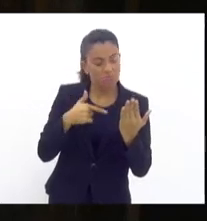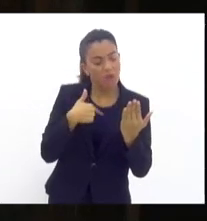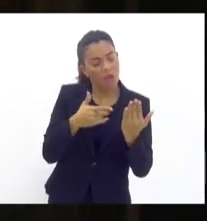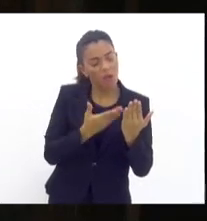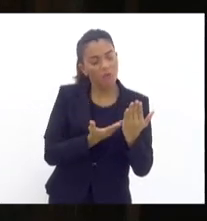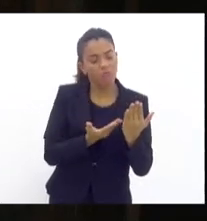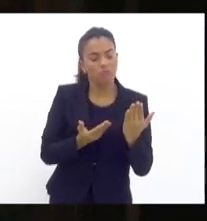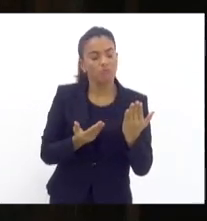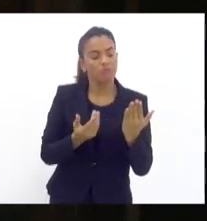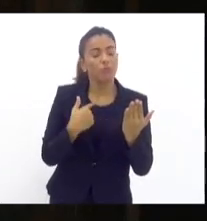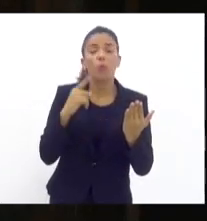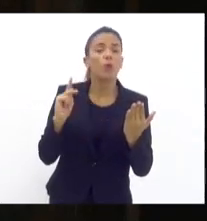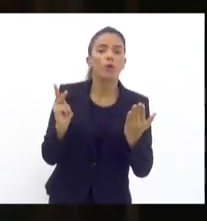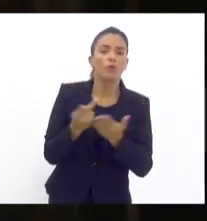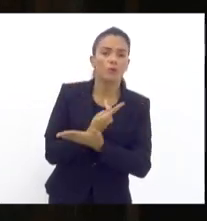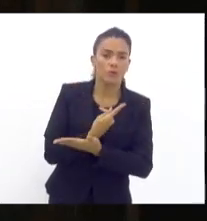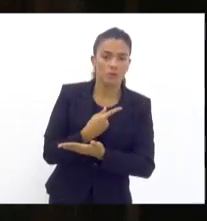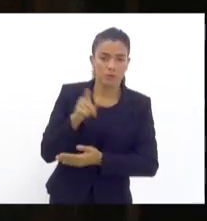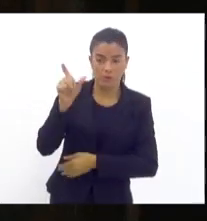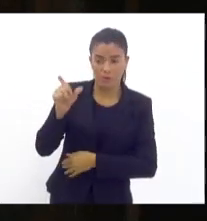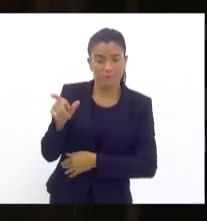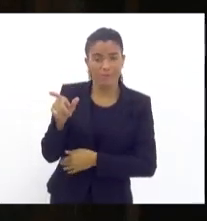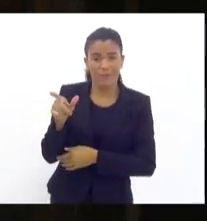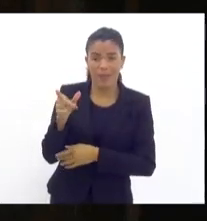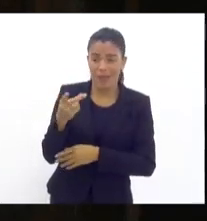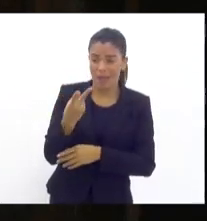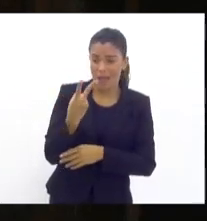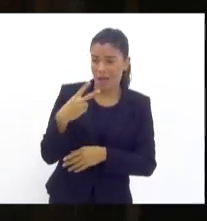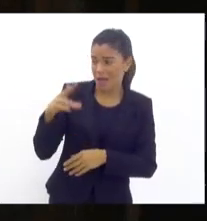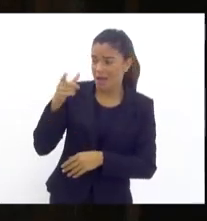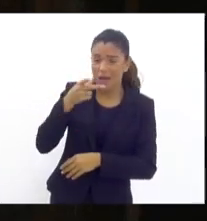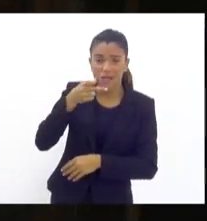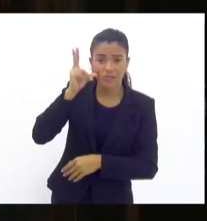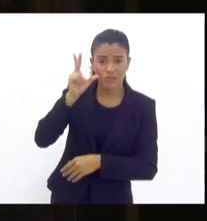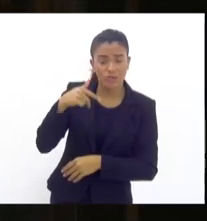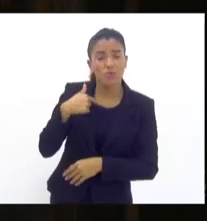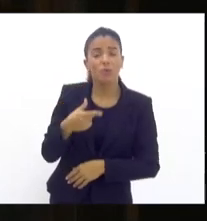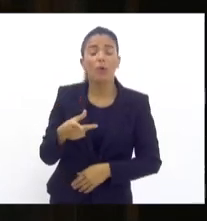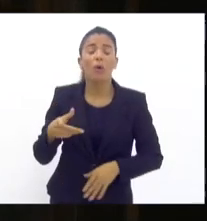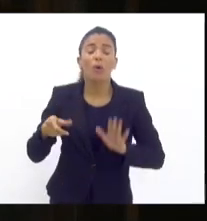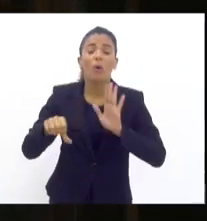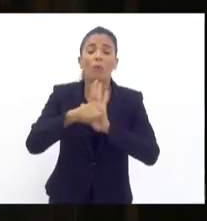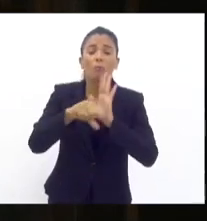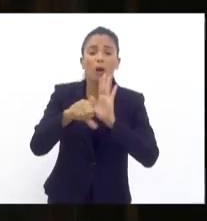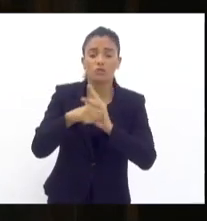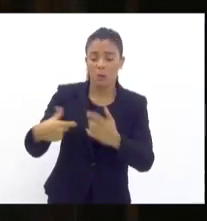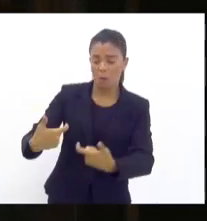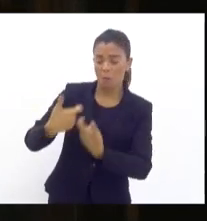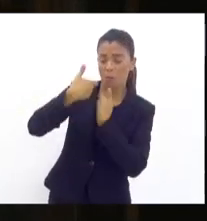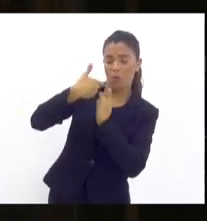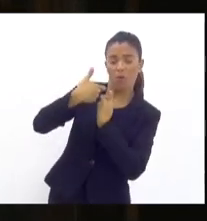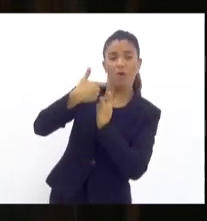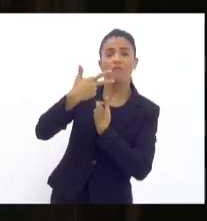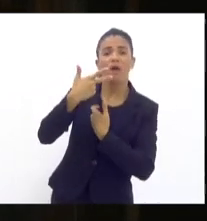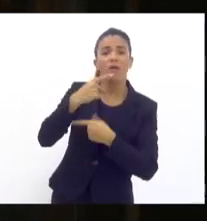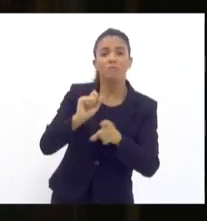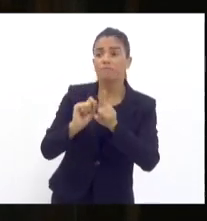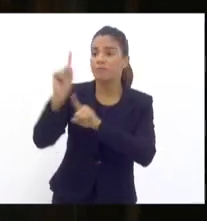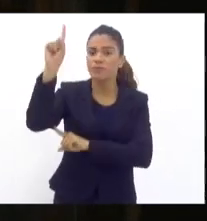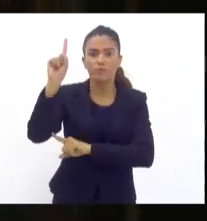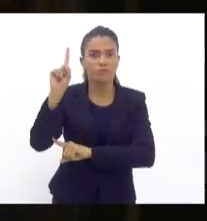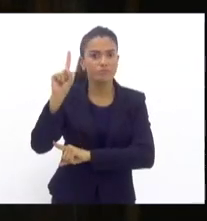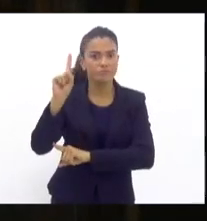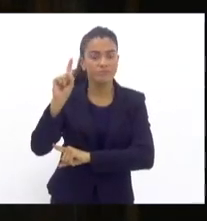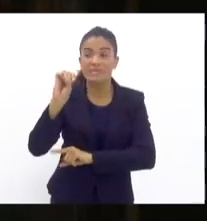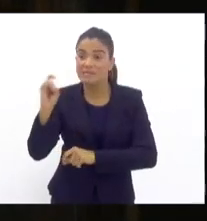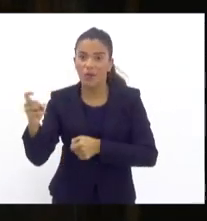atendimento. O que aconteceu? Simplesmente, anteontem, os marginais me renderam o próximo imóvel, disseram que eu deveria sair de imediato, caso